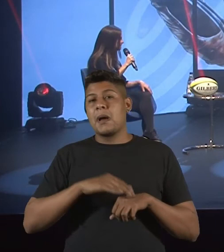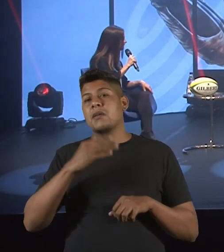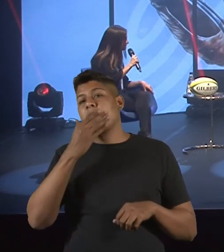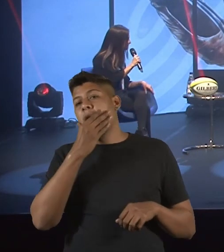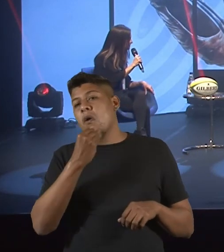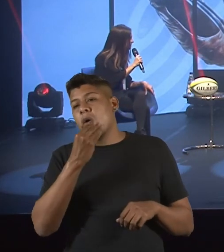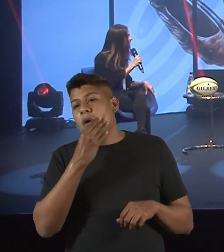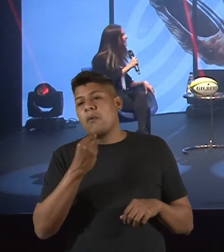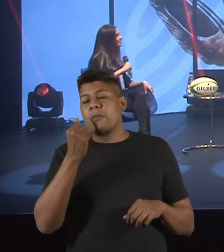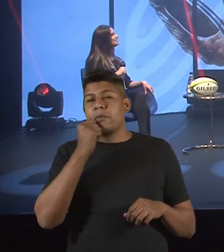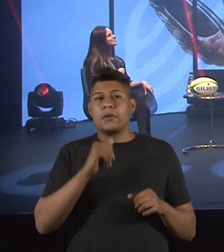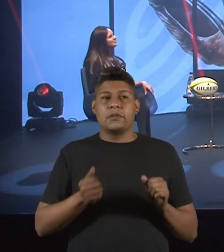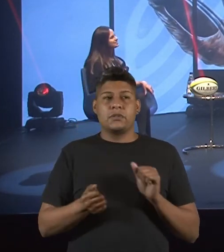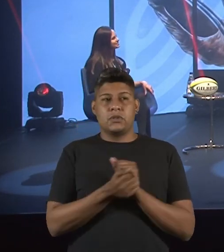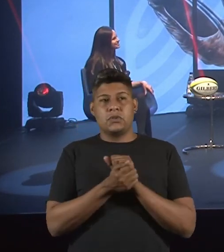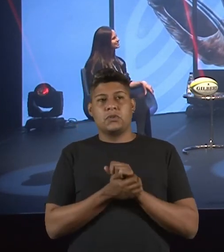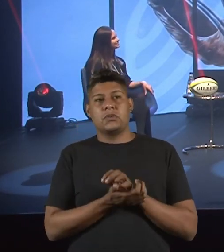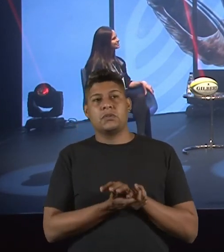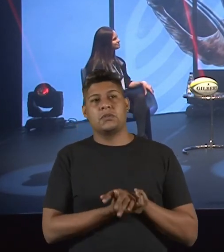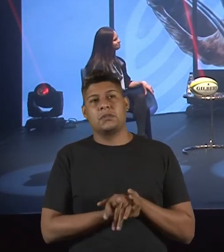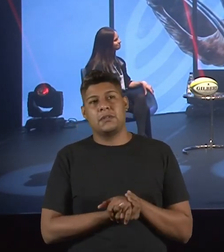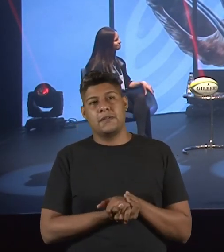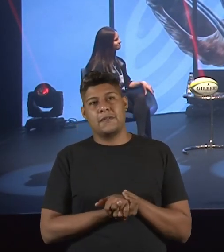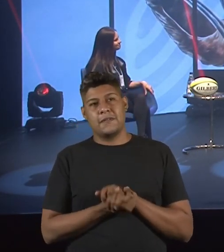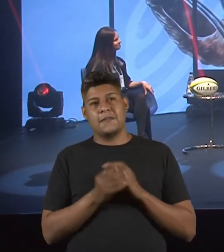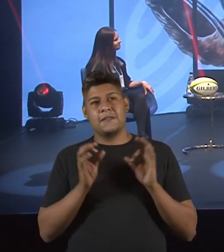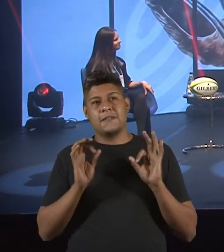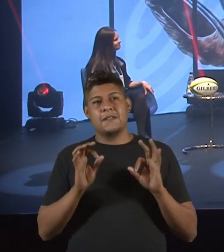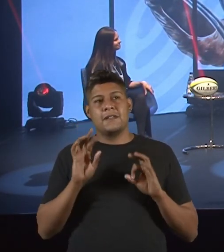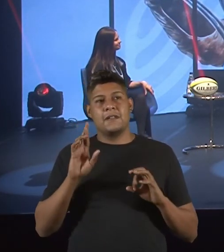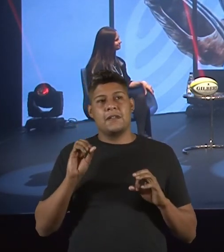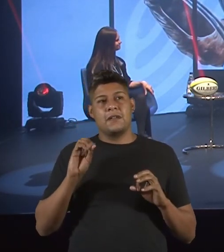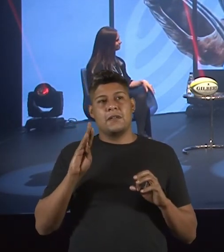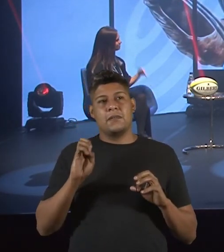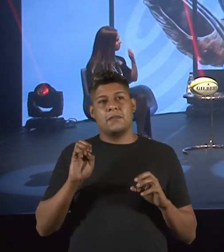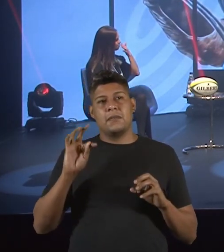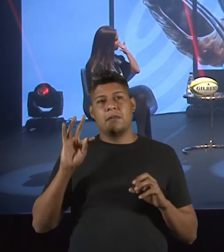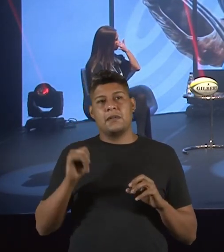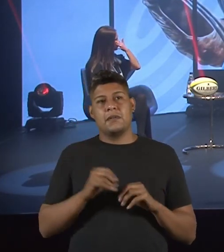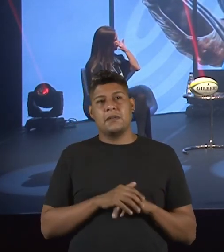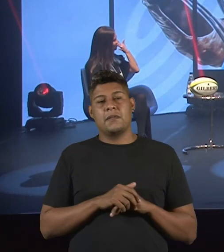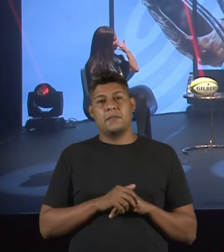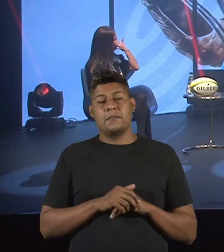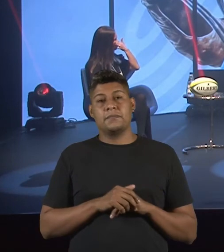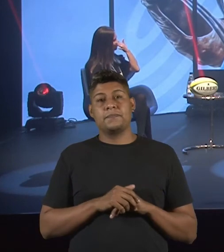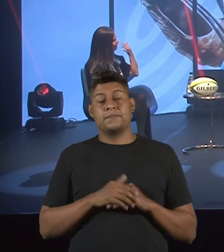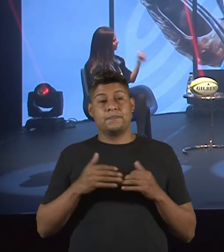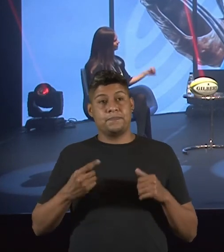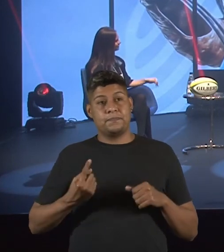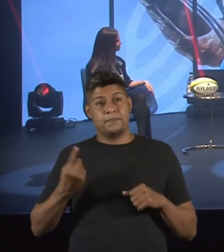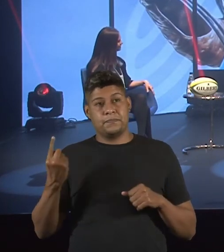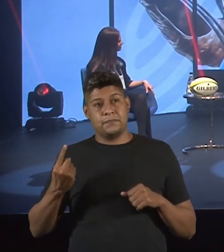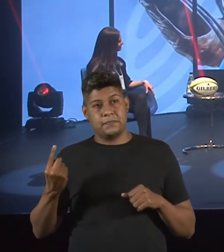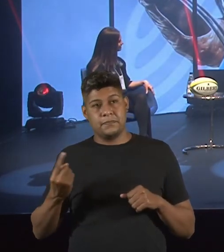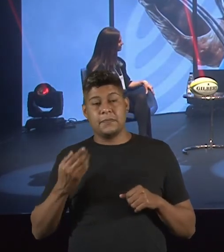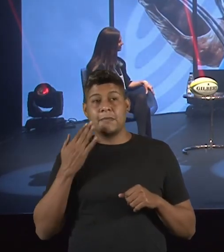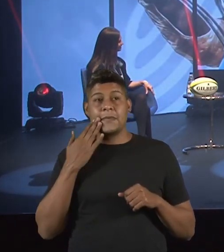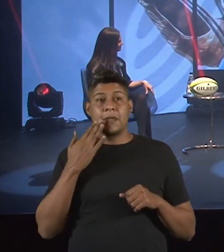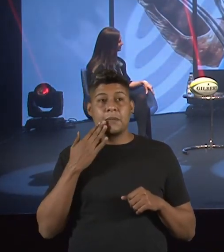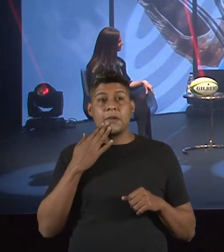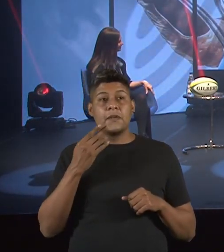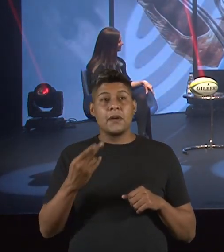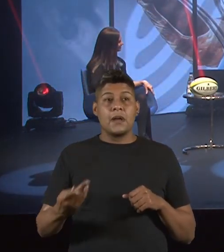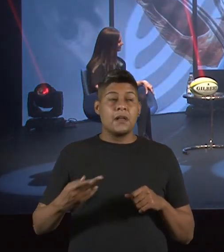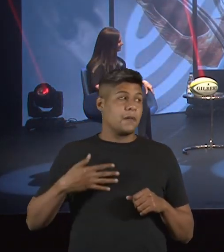mulheres a sentarem junto. Exatamente, exatamente. Roberta, você? Bom, gente, primeiro, não poderia deixar de